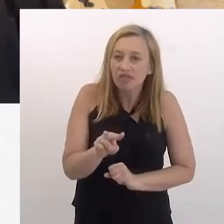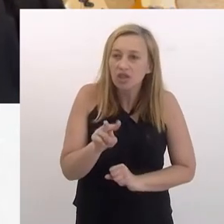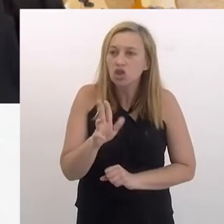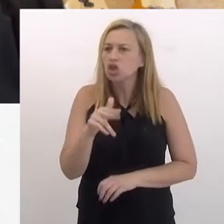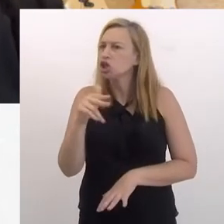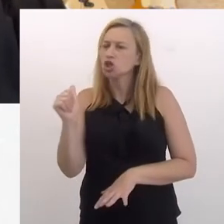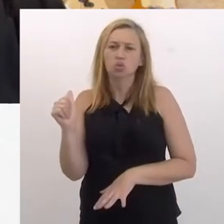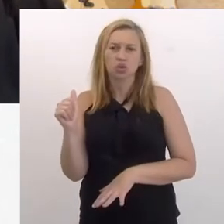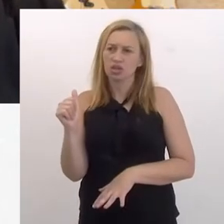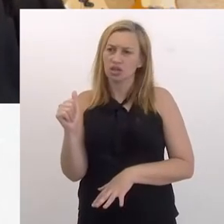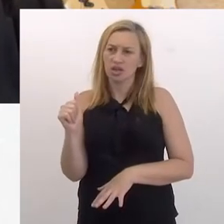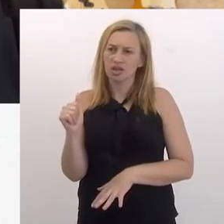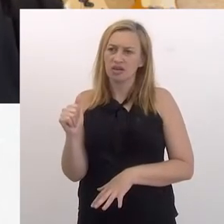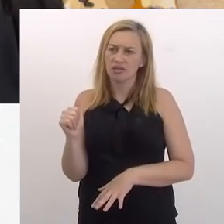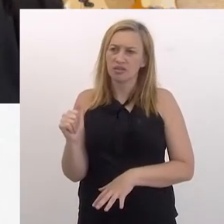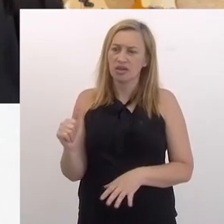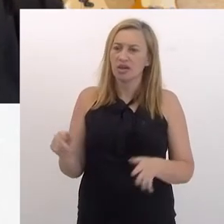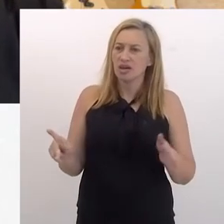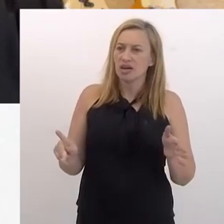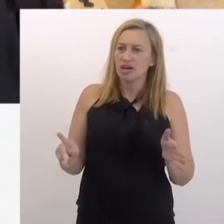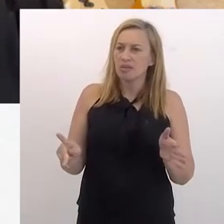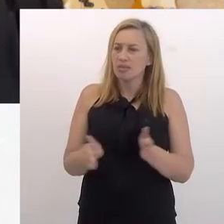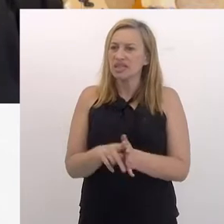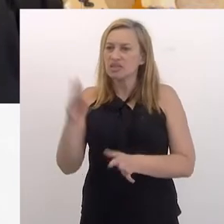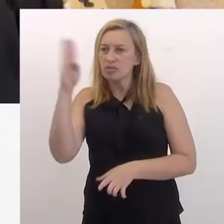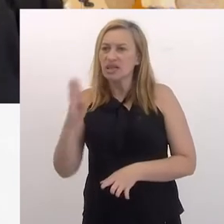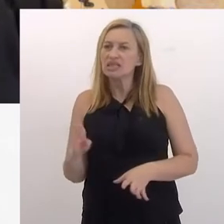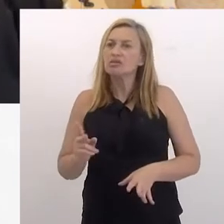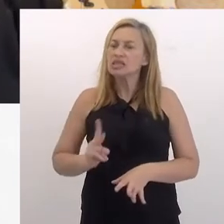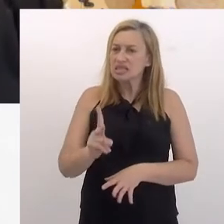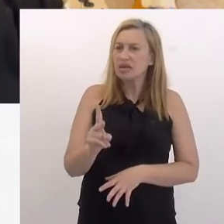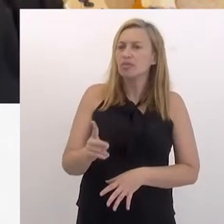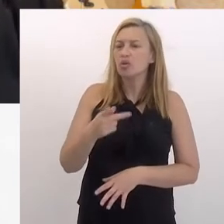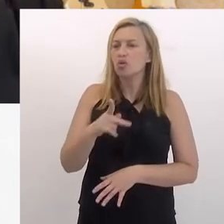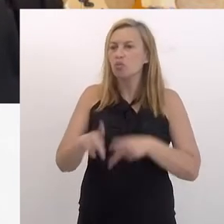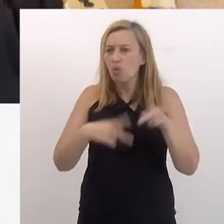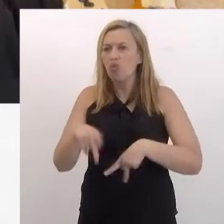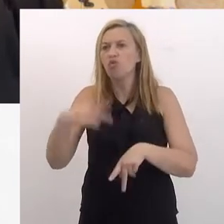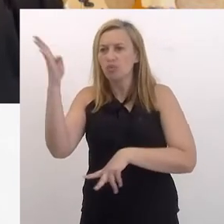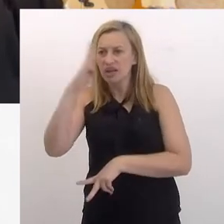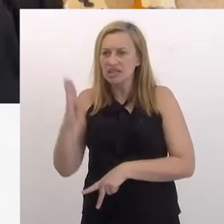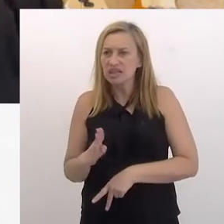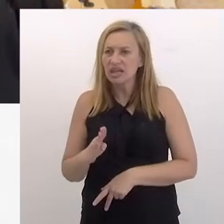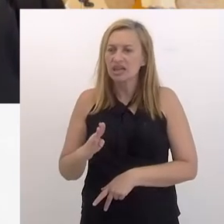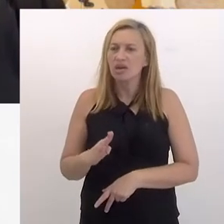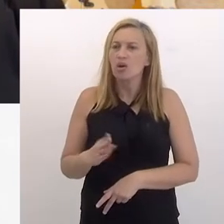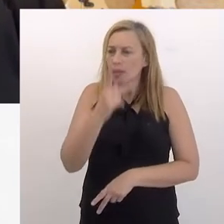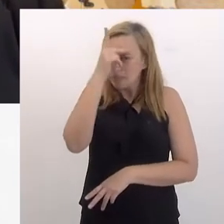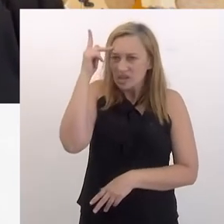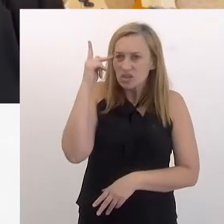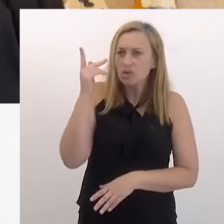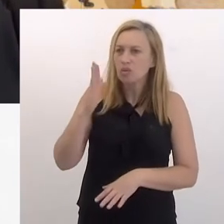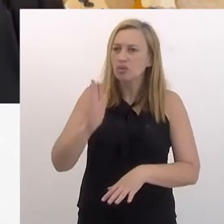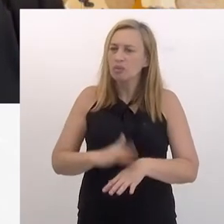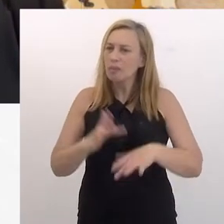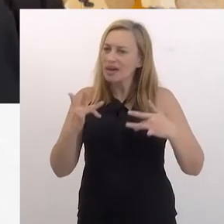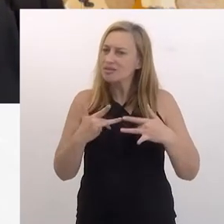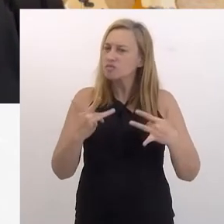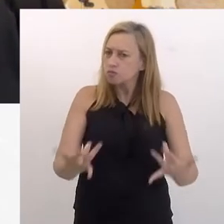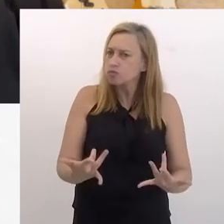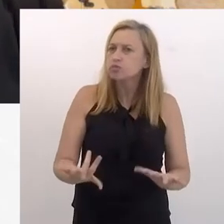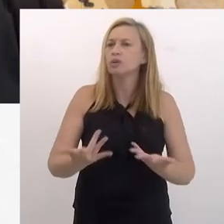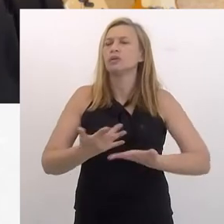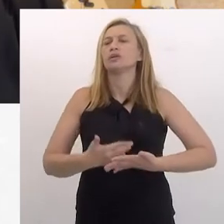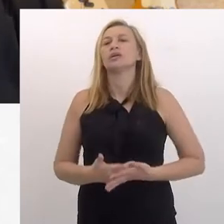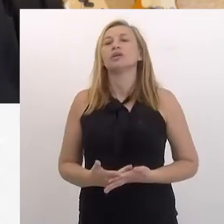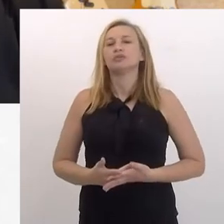que a gente está vendo e que nunca teve um tanto a ver com o Brasil. O brasileiro sempre foi uma pessoa muito mais